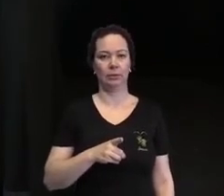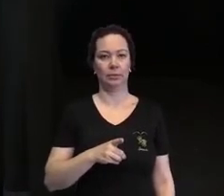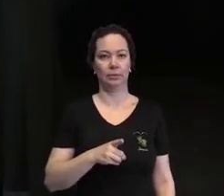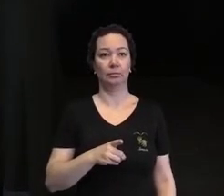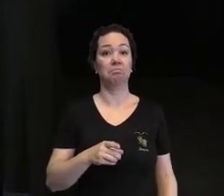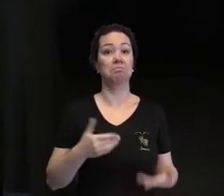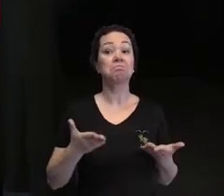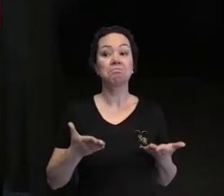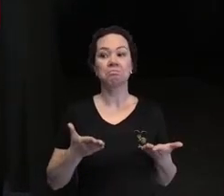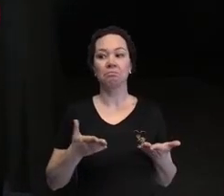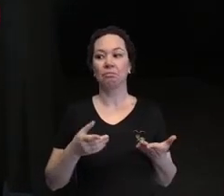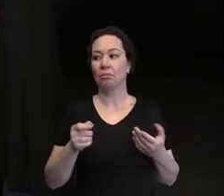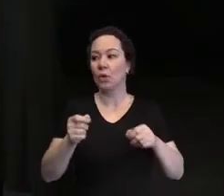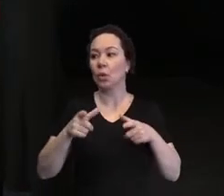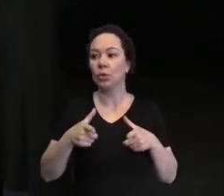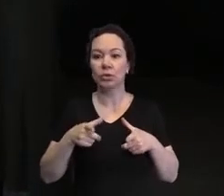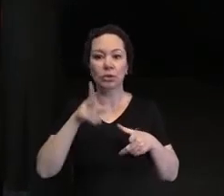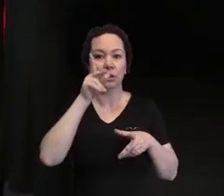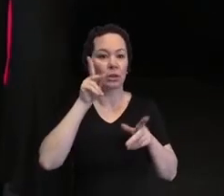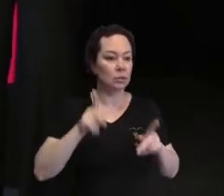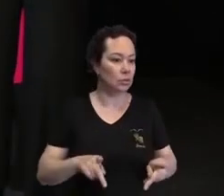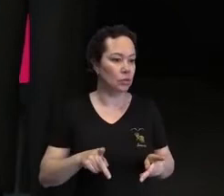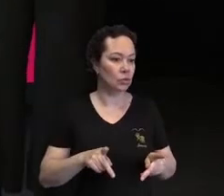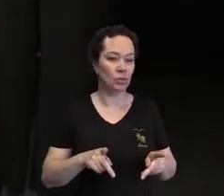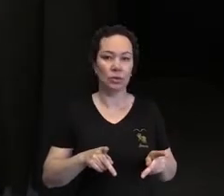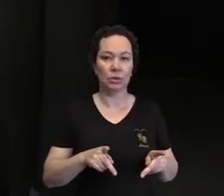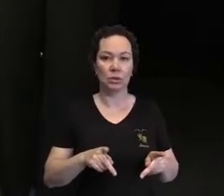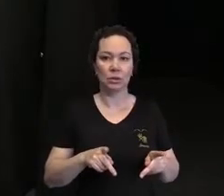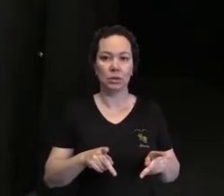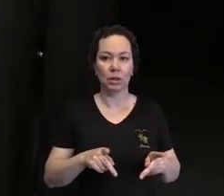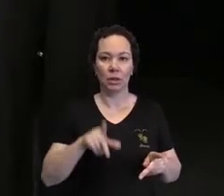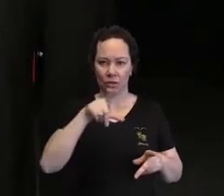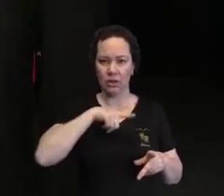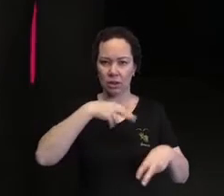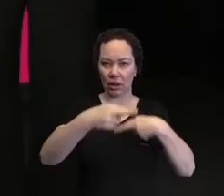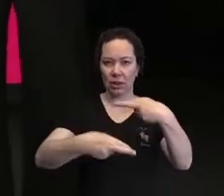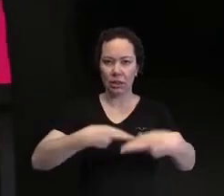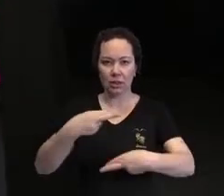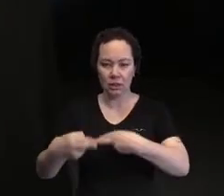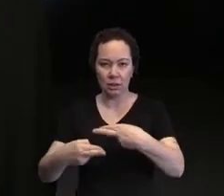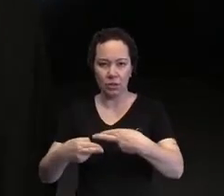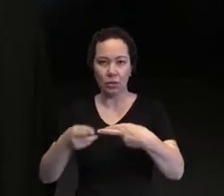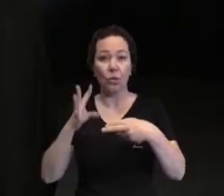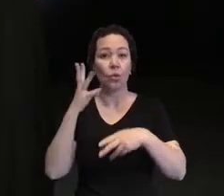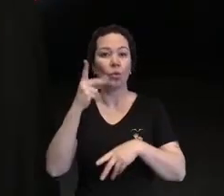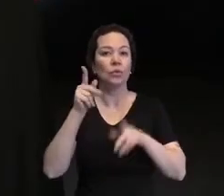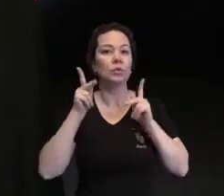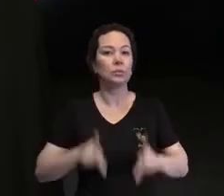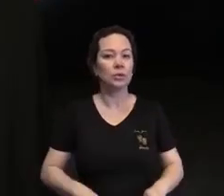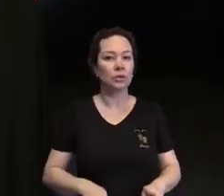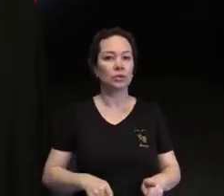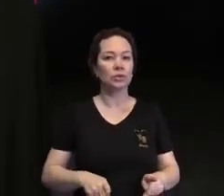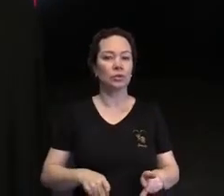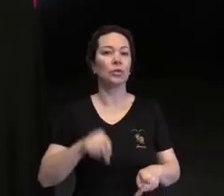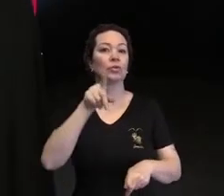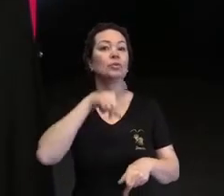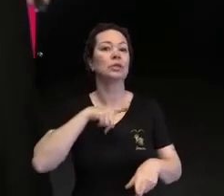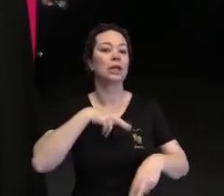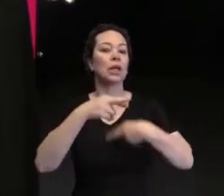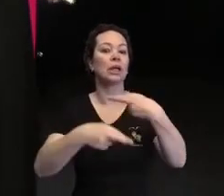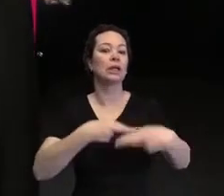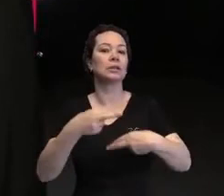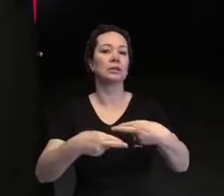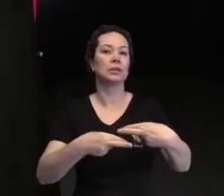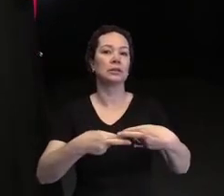E onde será que estão essas pessoas? Com quantas dessas pessoas a gente se relaciona? Ou com quantas a gente se relacionaria se nós não